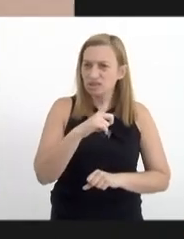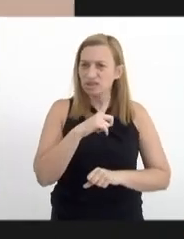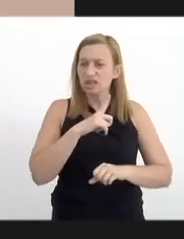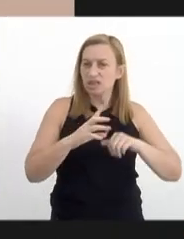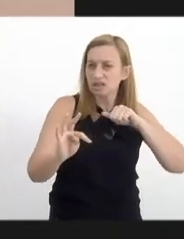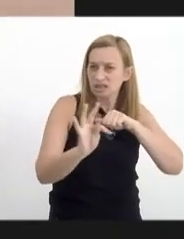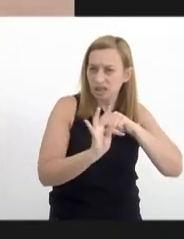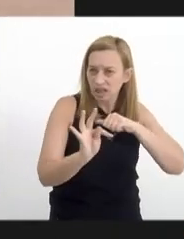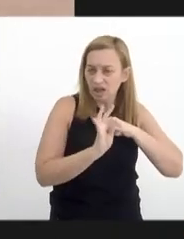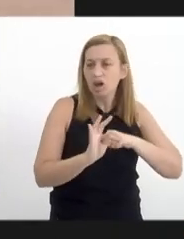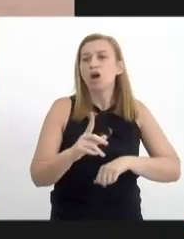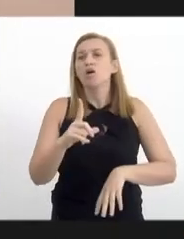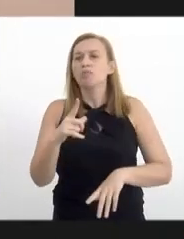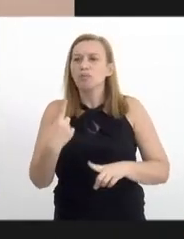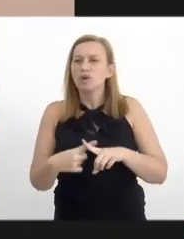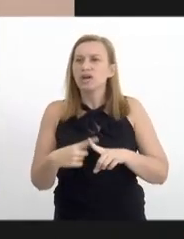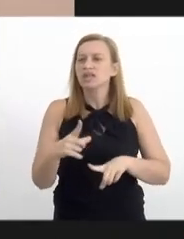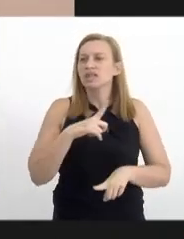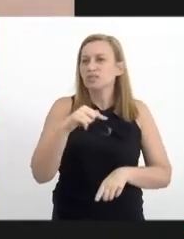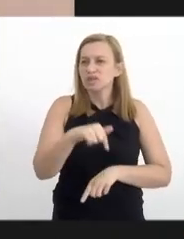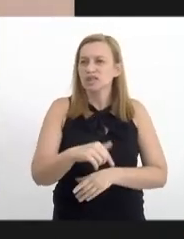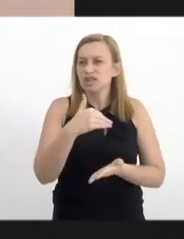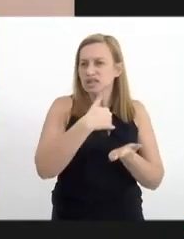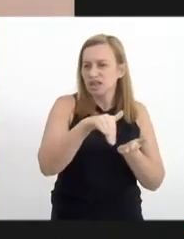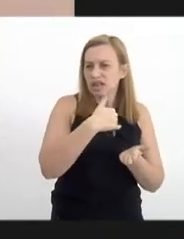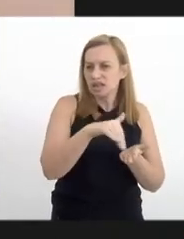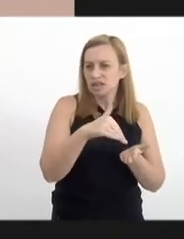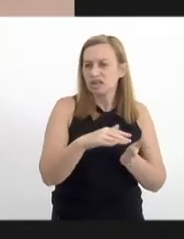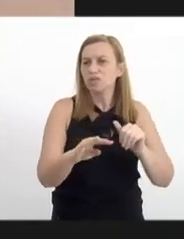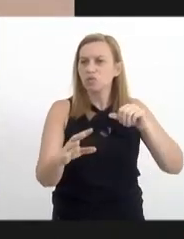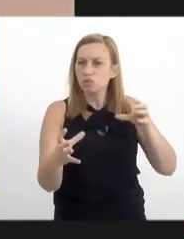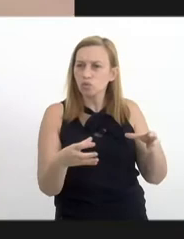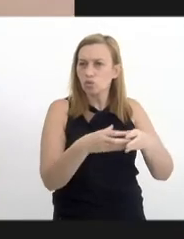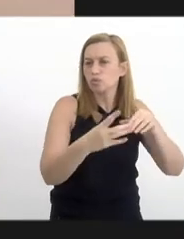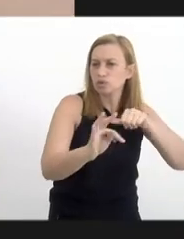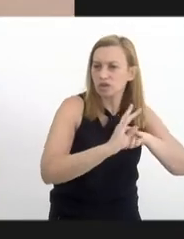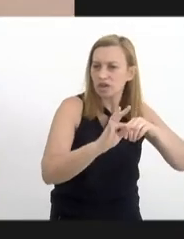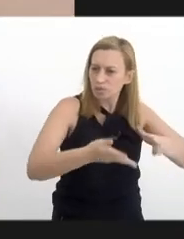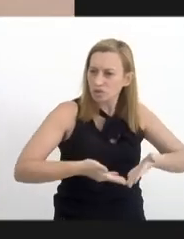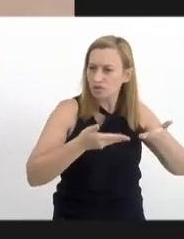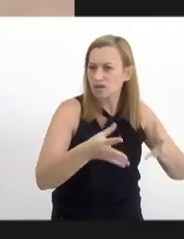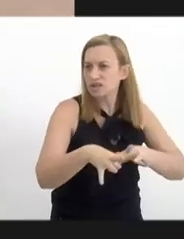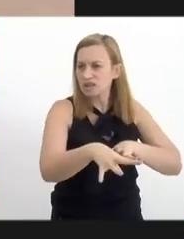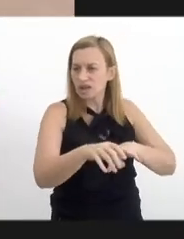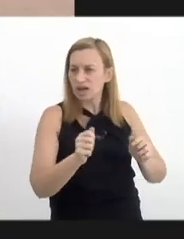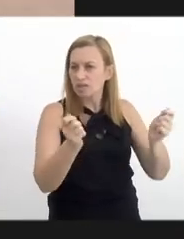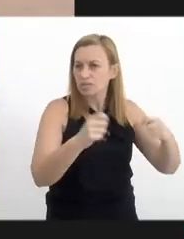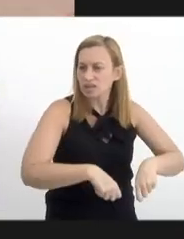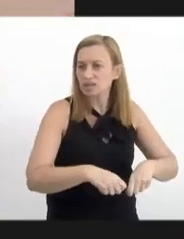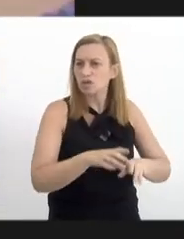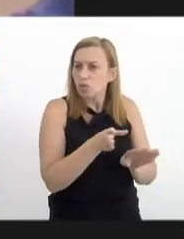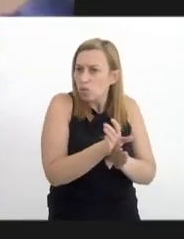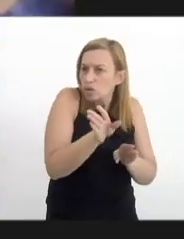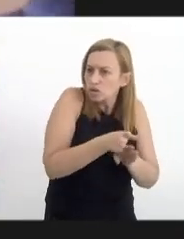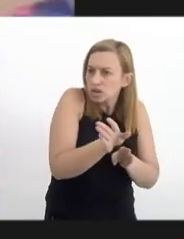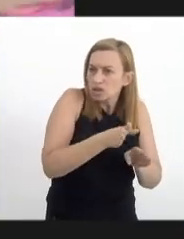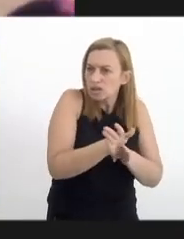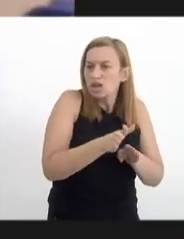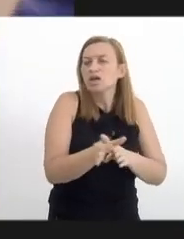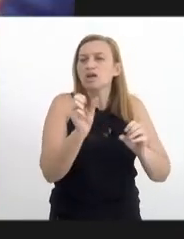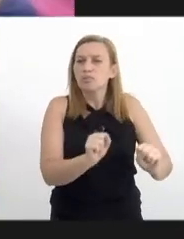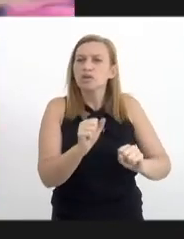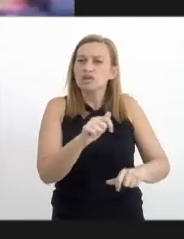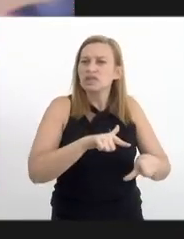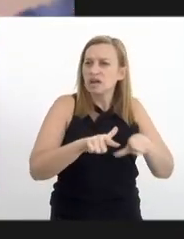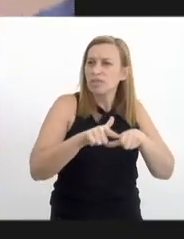técnico, porque nós temos aqui, a Secretaria tem uma equipe técnica que pode oferecer capacitação e orientações para que elas possam